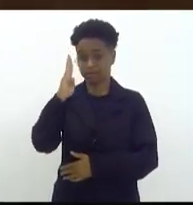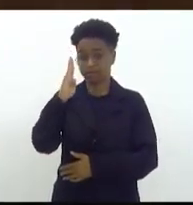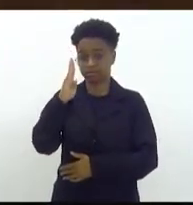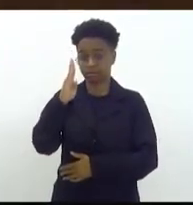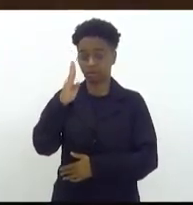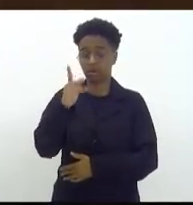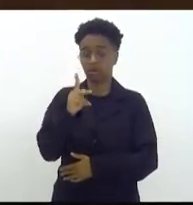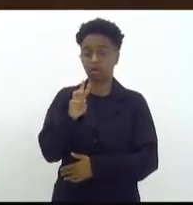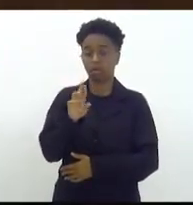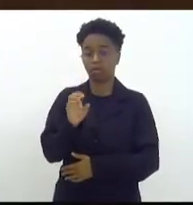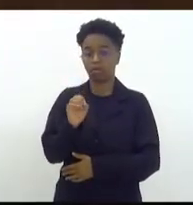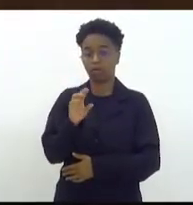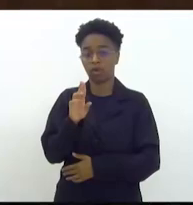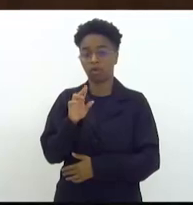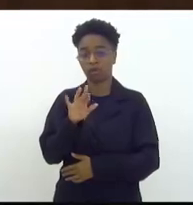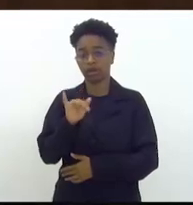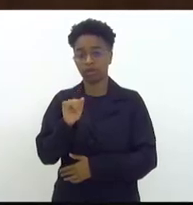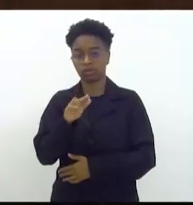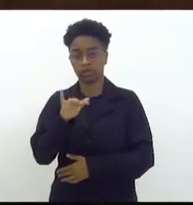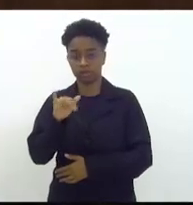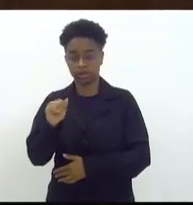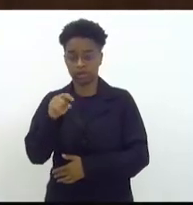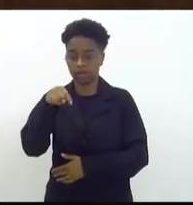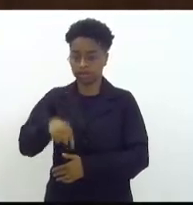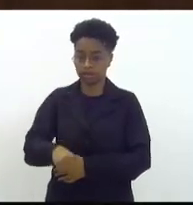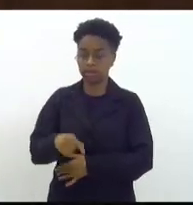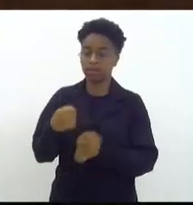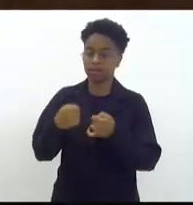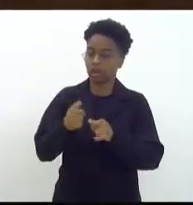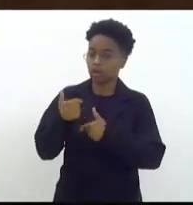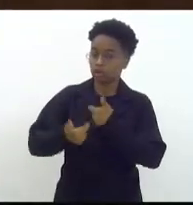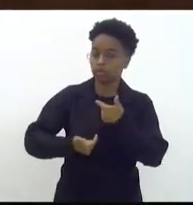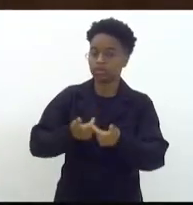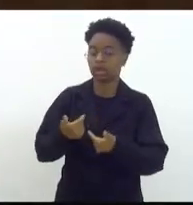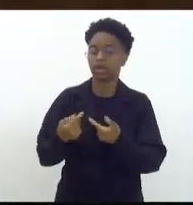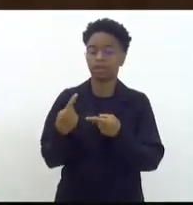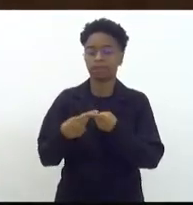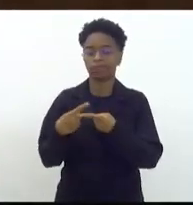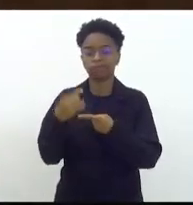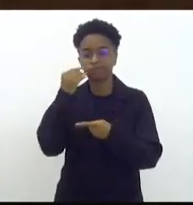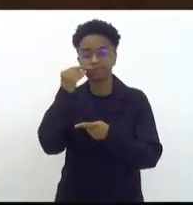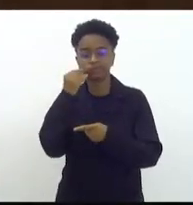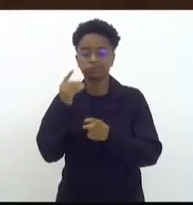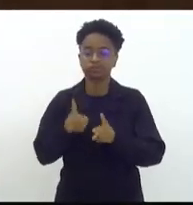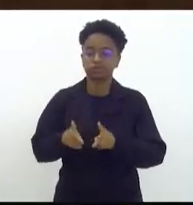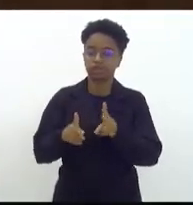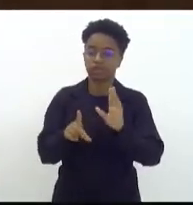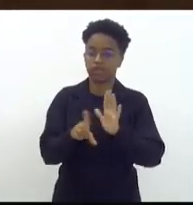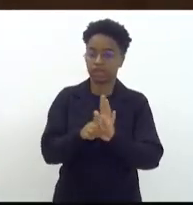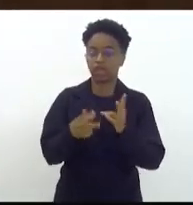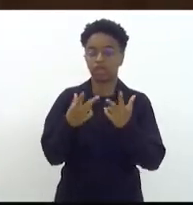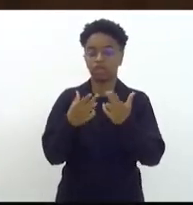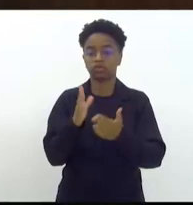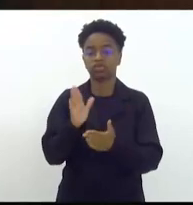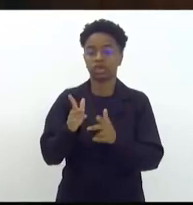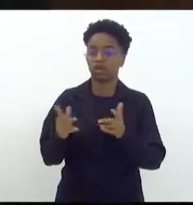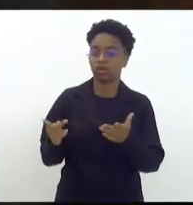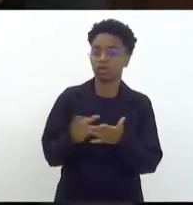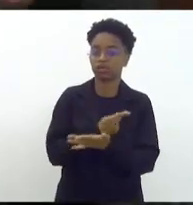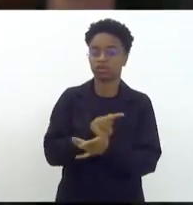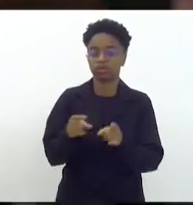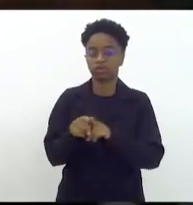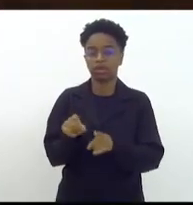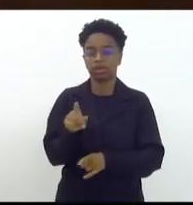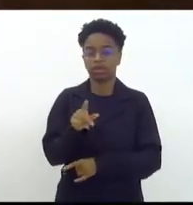procuradoria da casa lute pela manutenção dessa lei como já vem fazendo. O procurador Robson convençou com as do